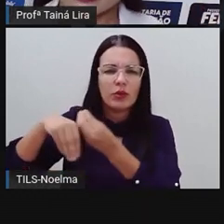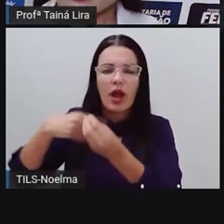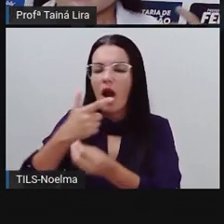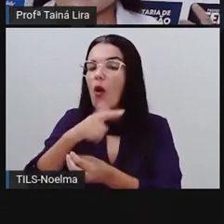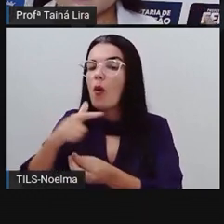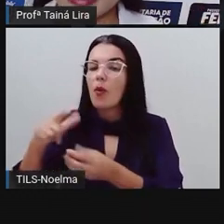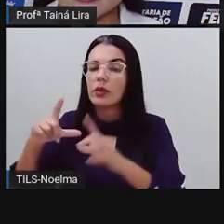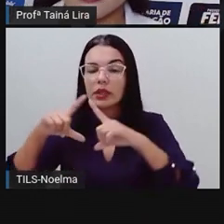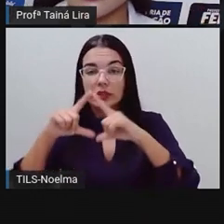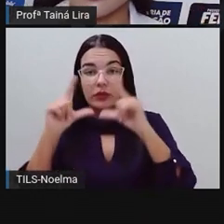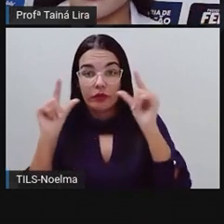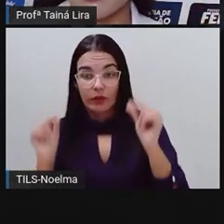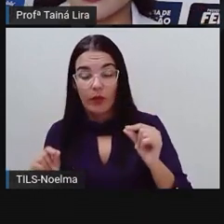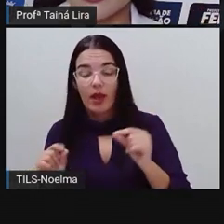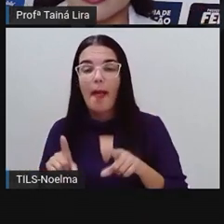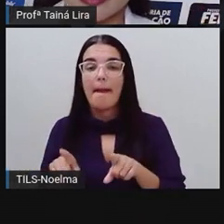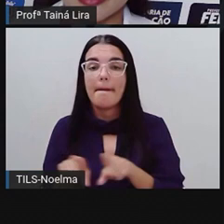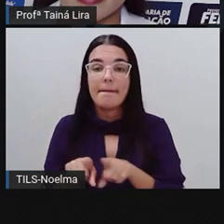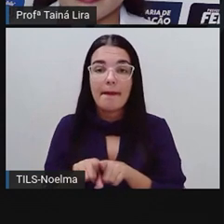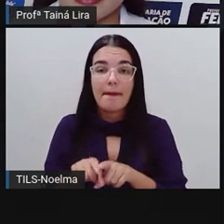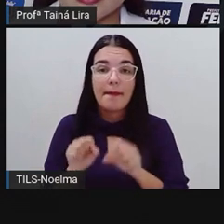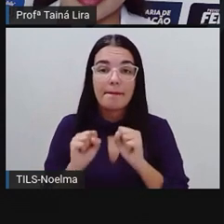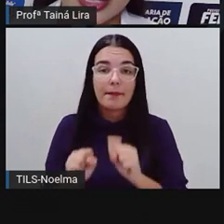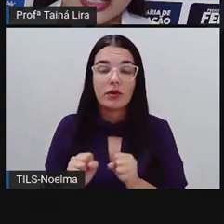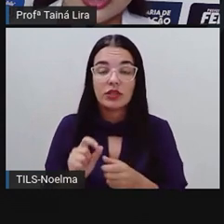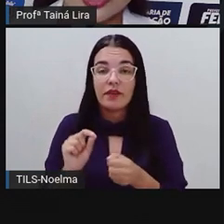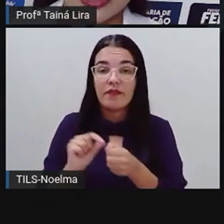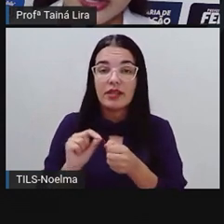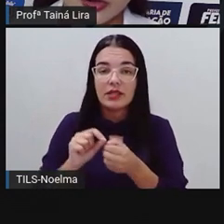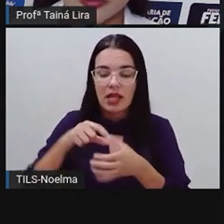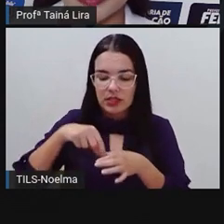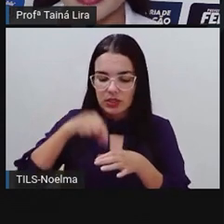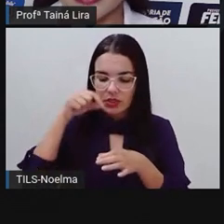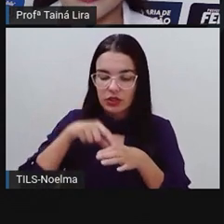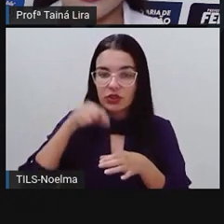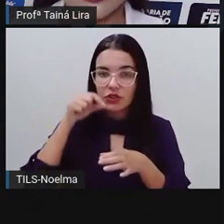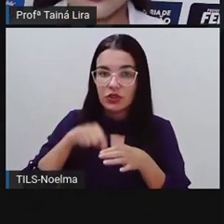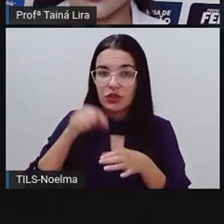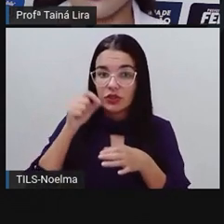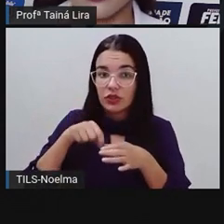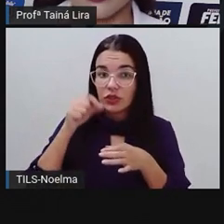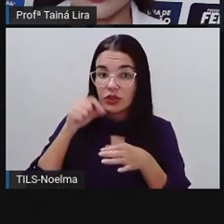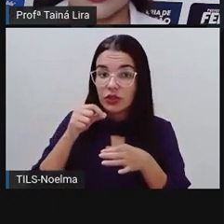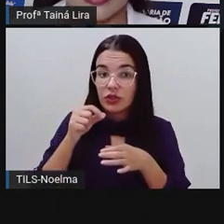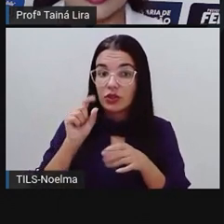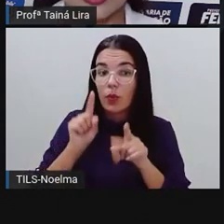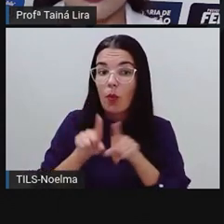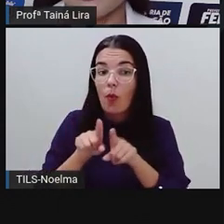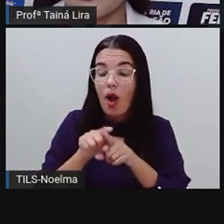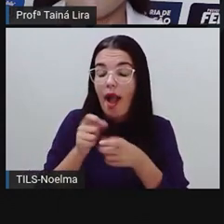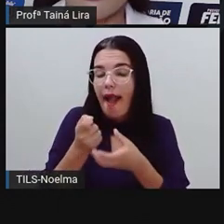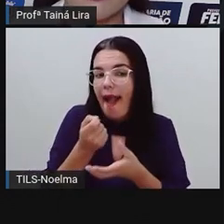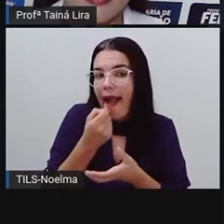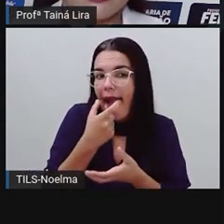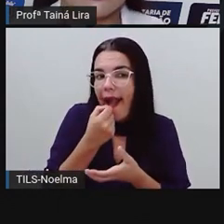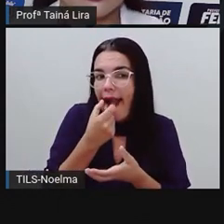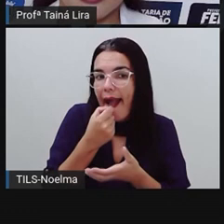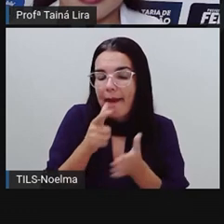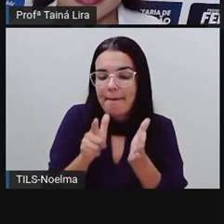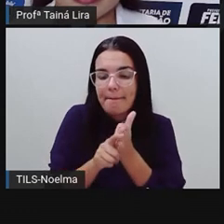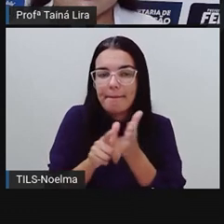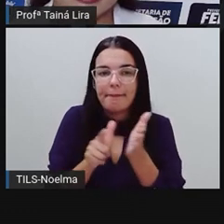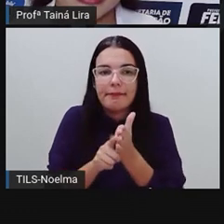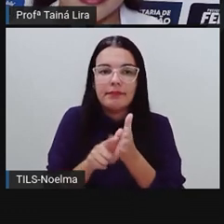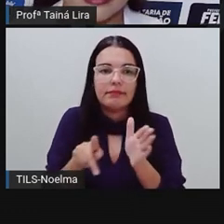tá? Mas ela também pode ser usada aí para fazer xarope. Inclusive, a gente vê aí em farmácia,